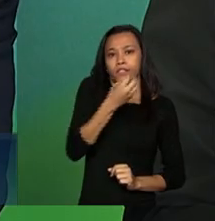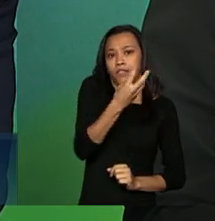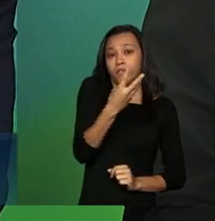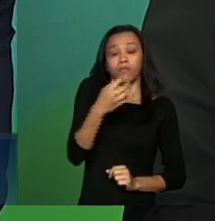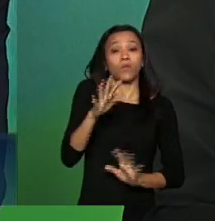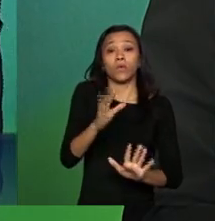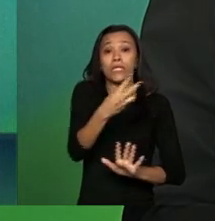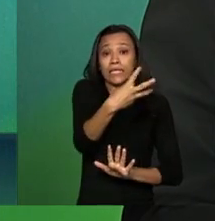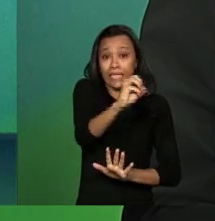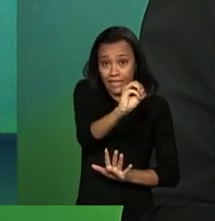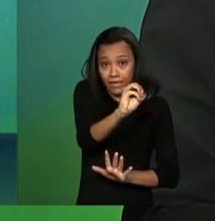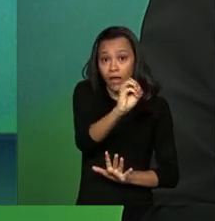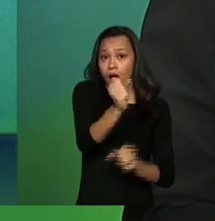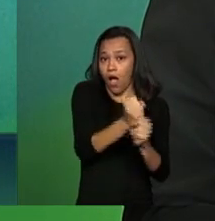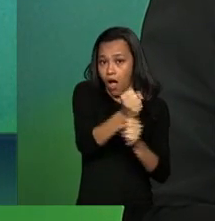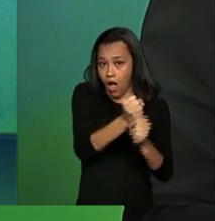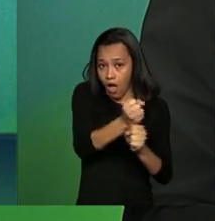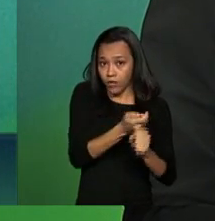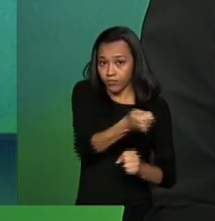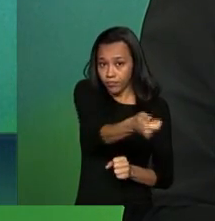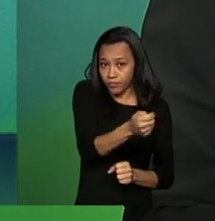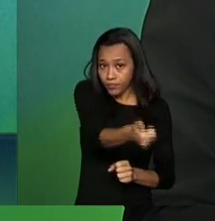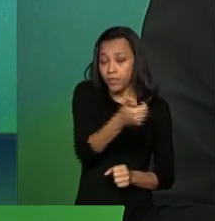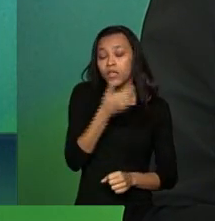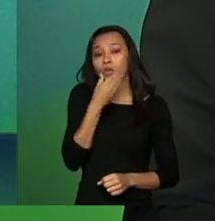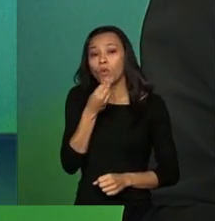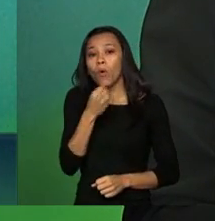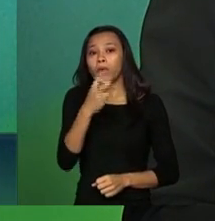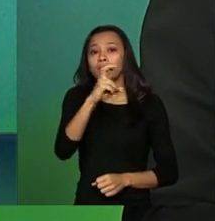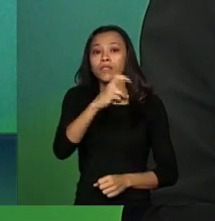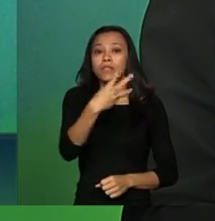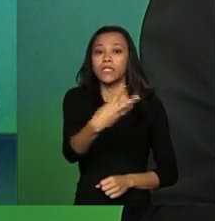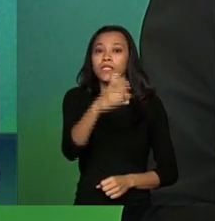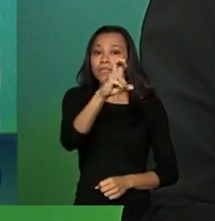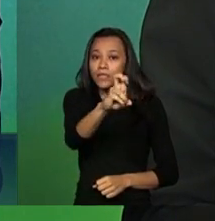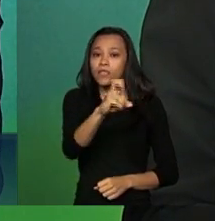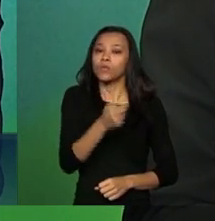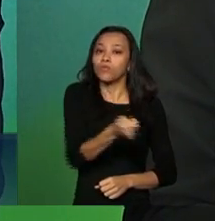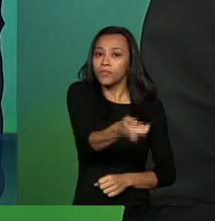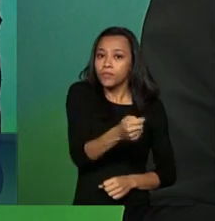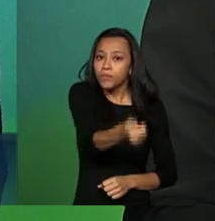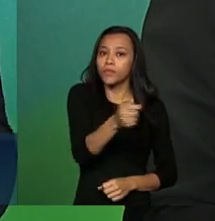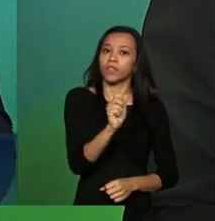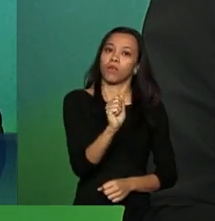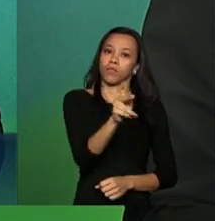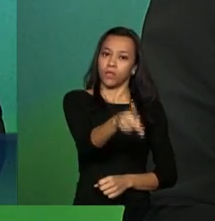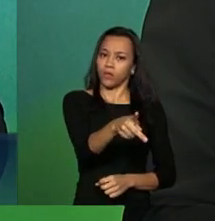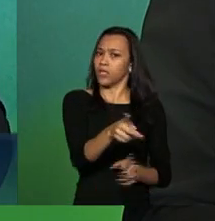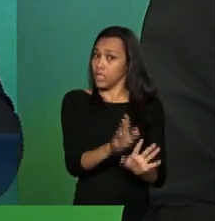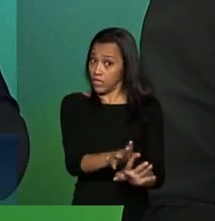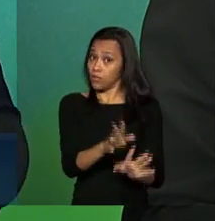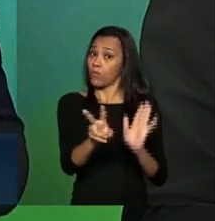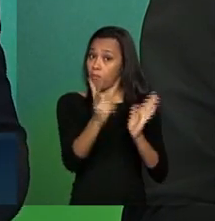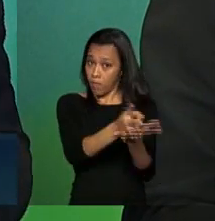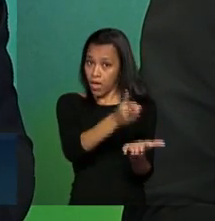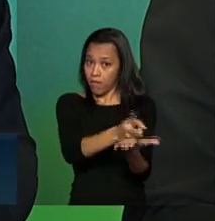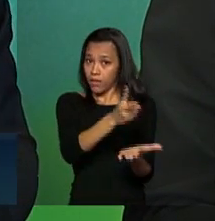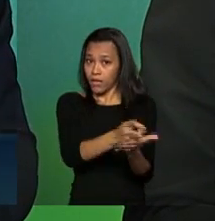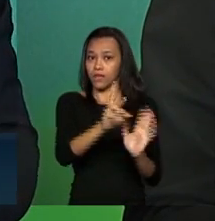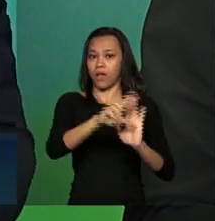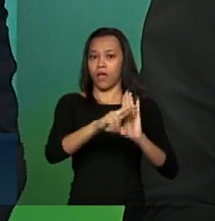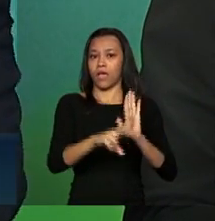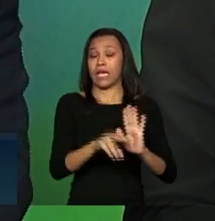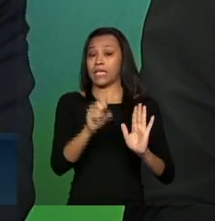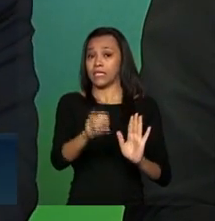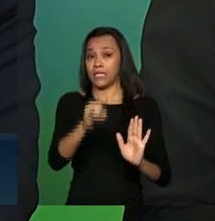contribuição e o homem 35 anos de contribuição. Esta regra está mantida. É uma opção. Se a pessoa resolver esperar